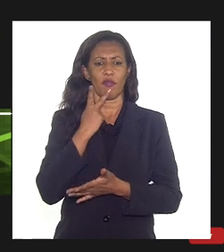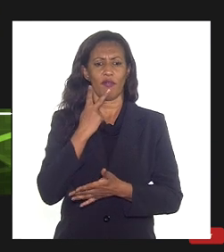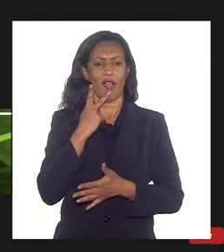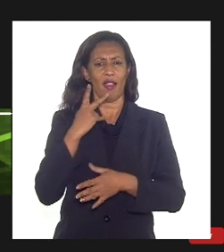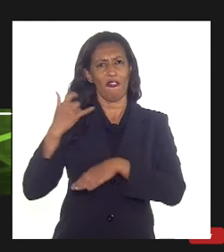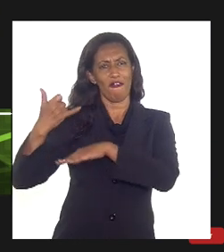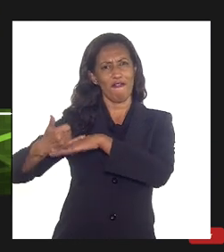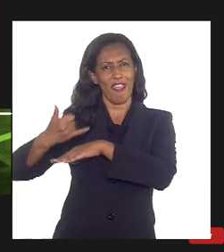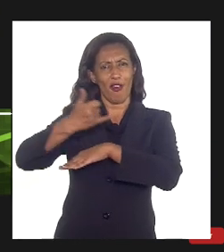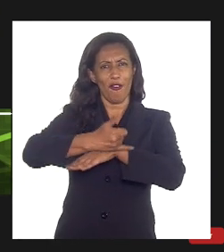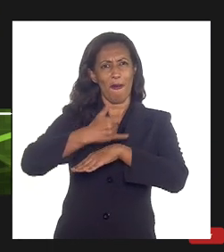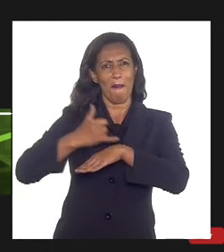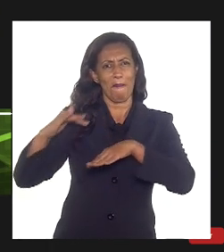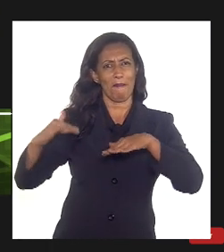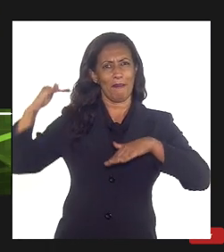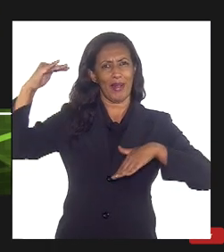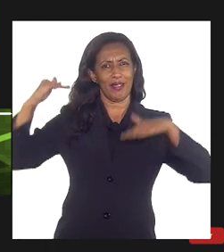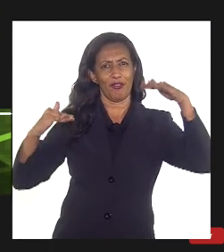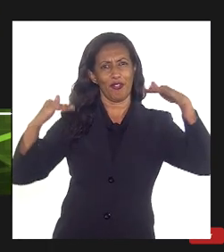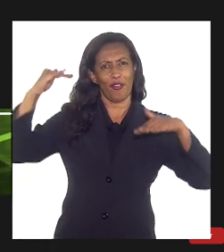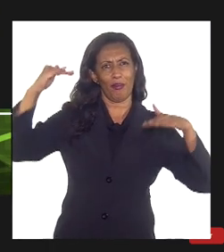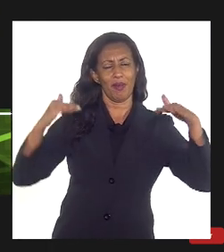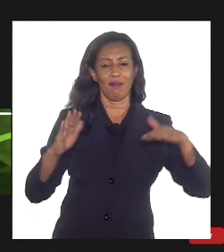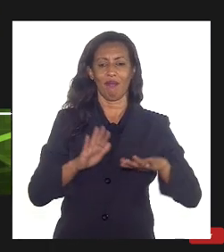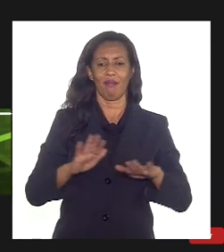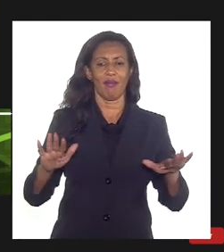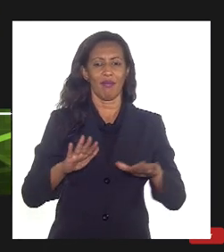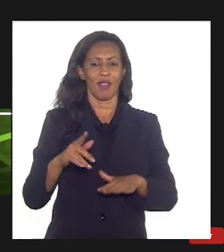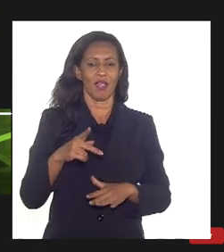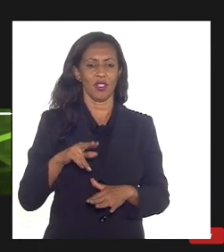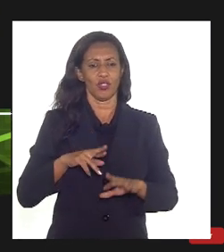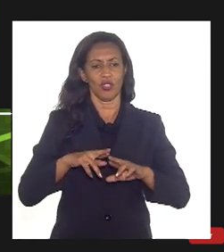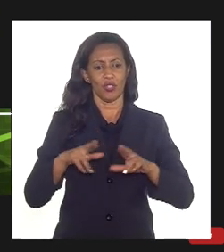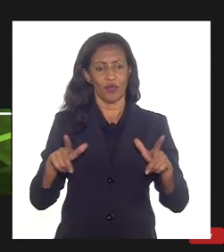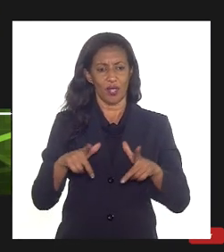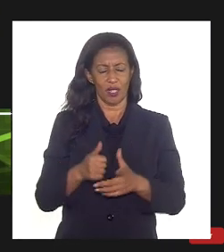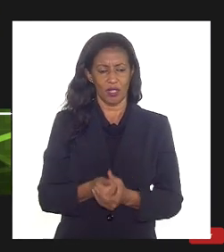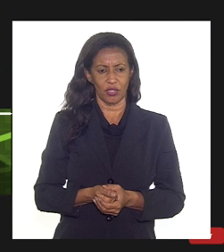no FPSO geralmente que é um naviozinho que está